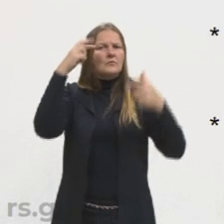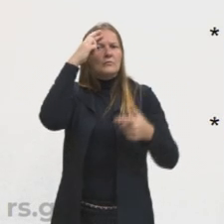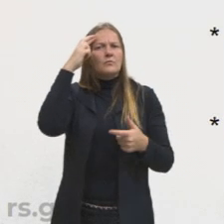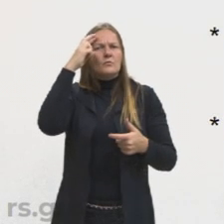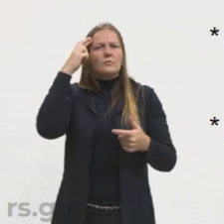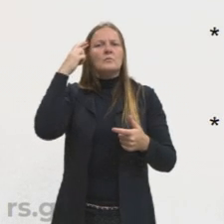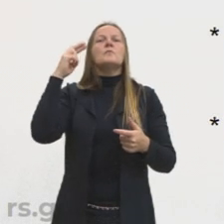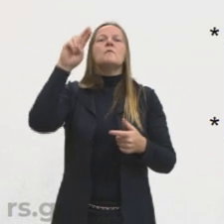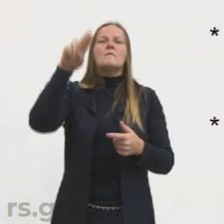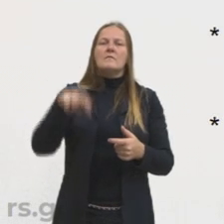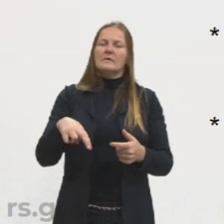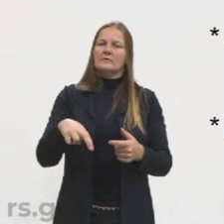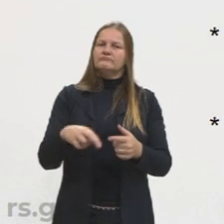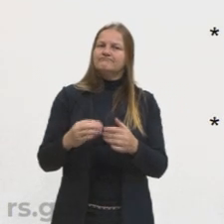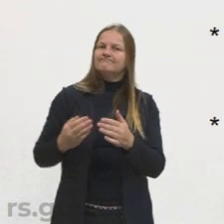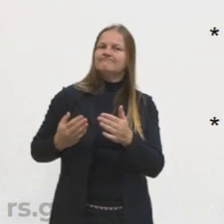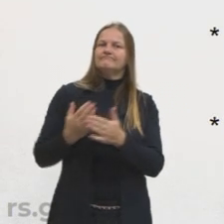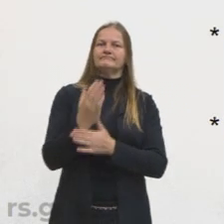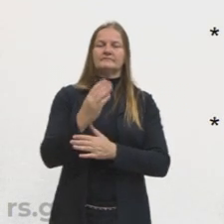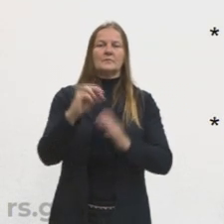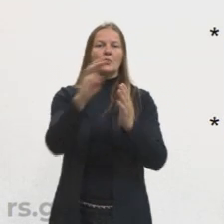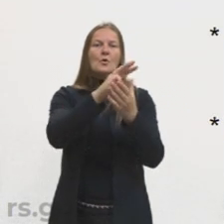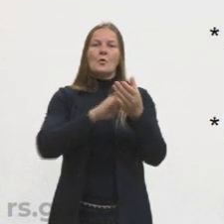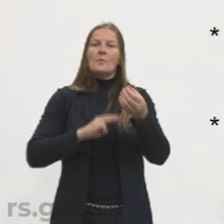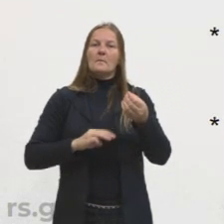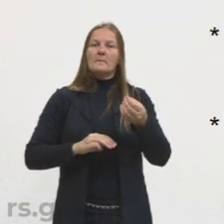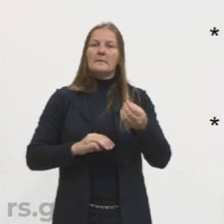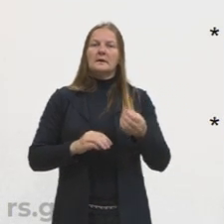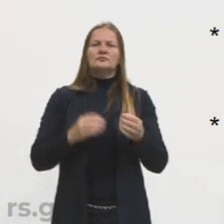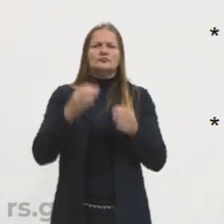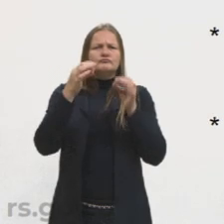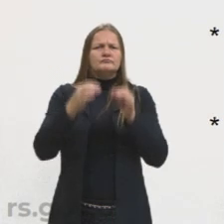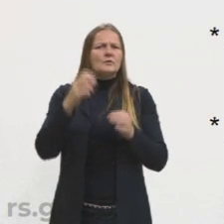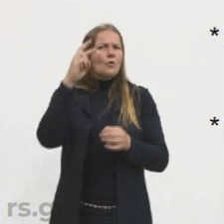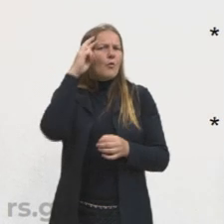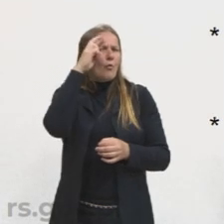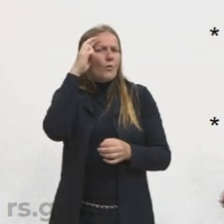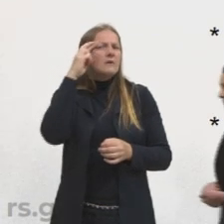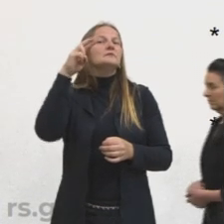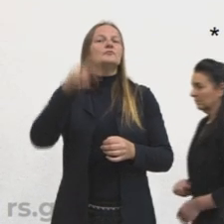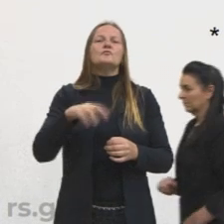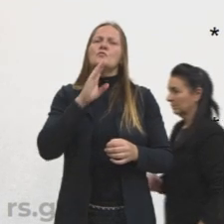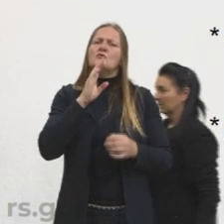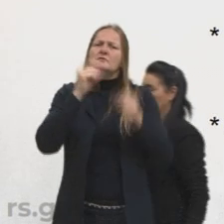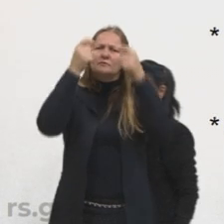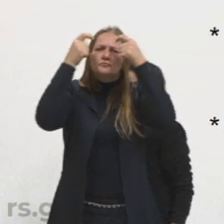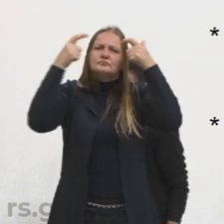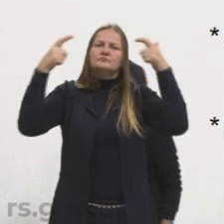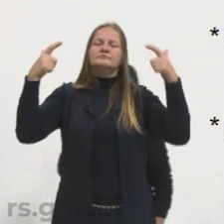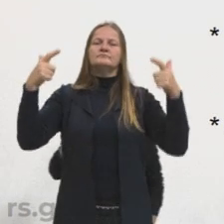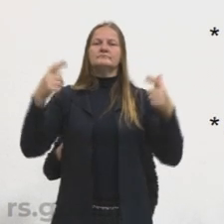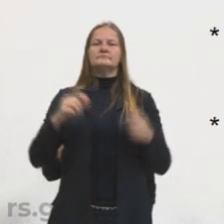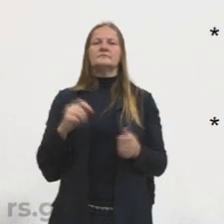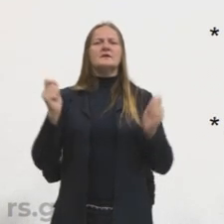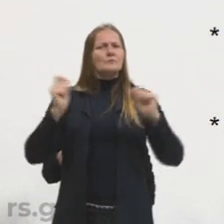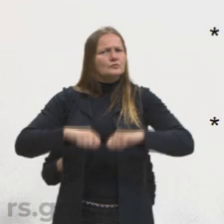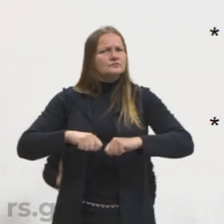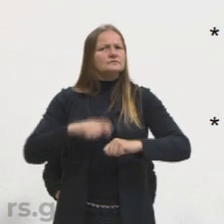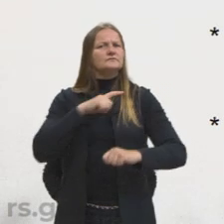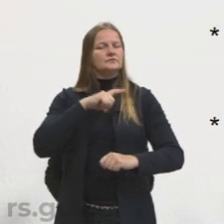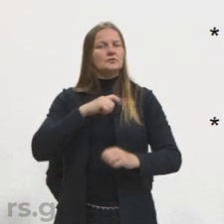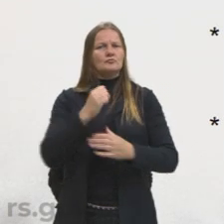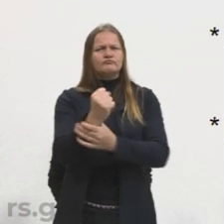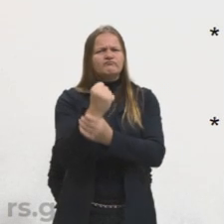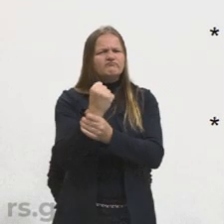somente pela razão. O é o método cartesiano? Conhecer pela razão. O conhecimento é possível, conhecimento